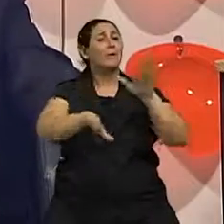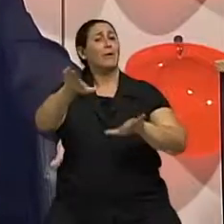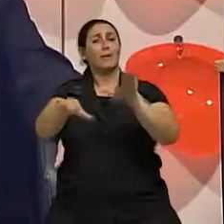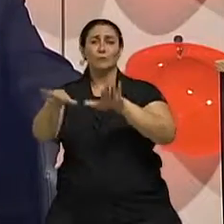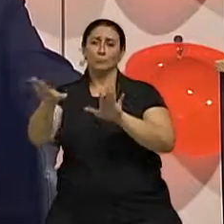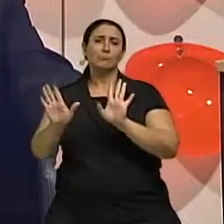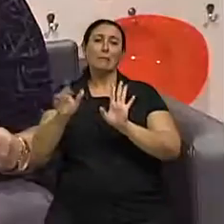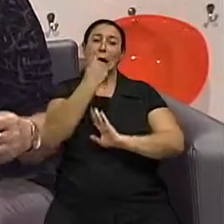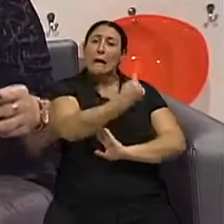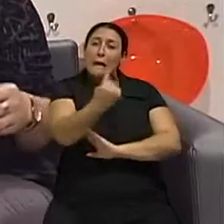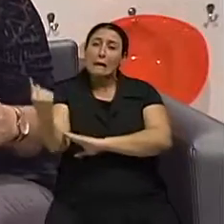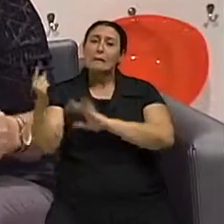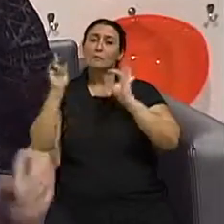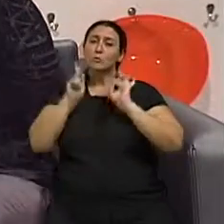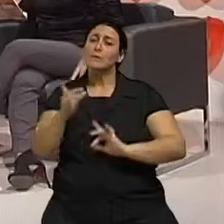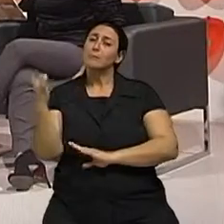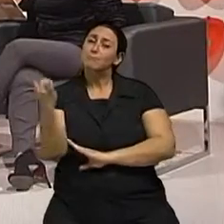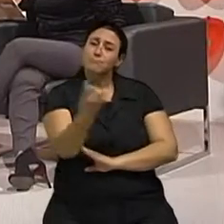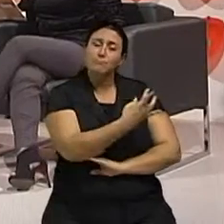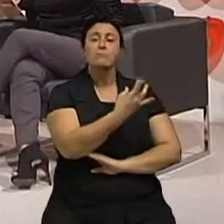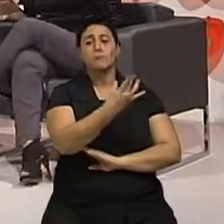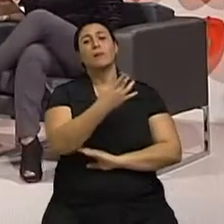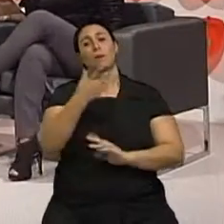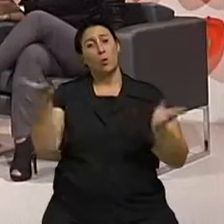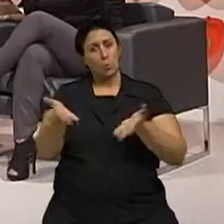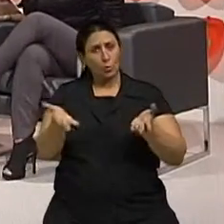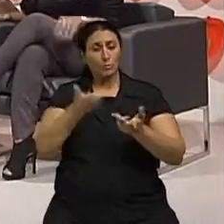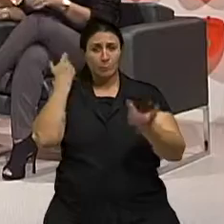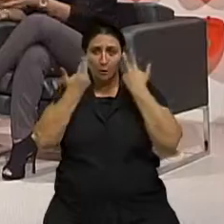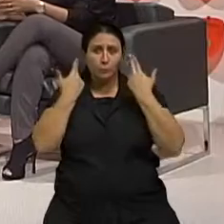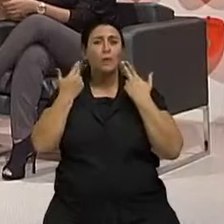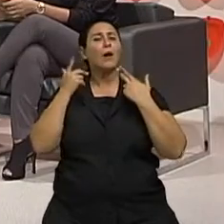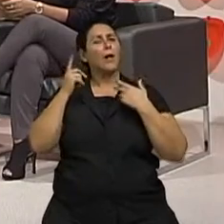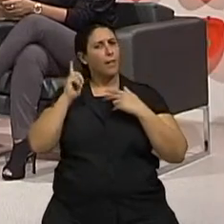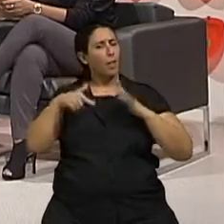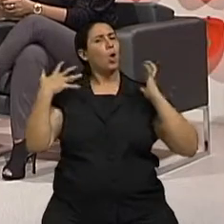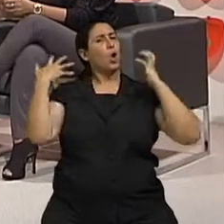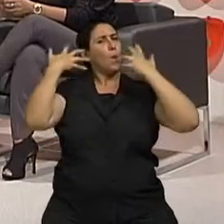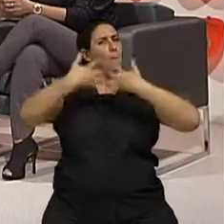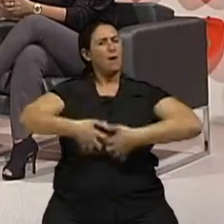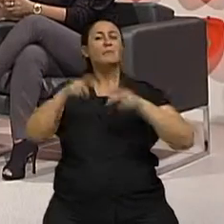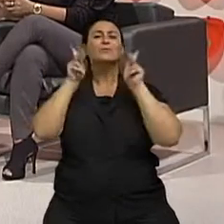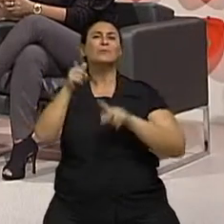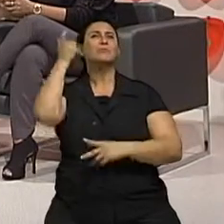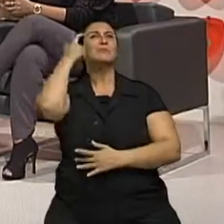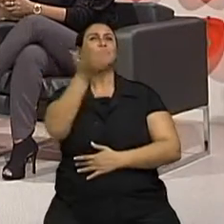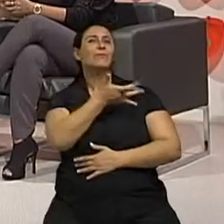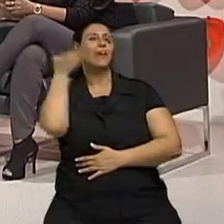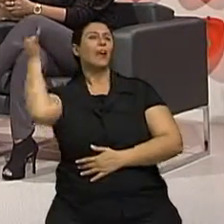cada caso. Claro. Por isso que a cirurgia plástica, ela hoje é uma cirurgia complexa. Ela não é uma cirurgia